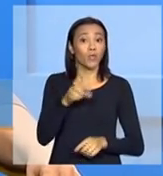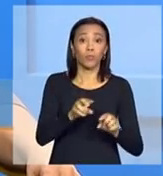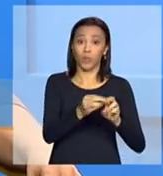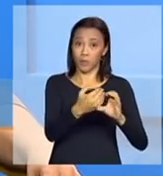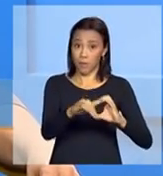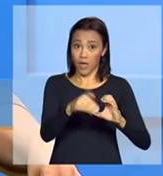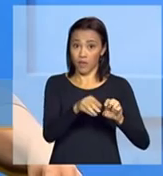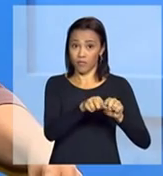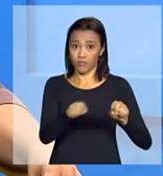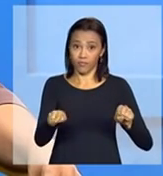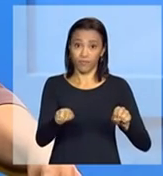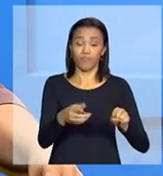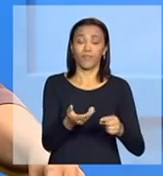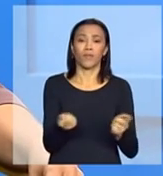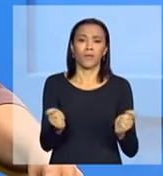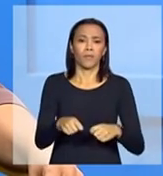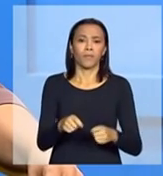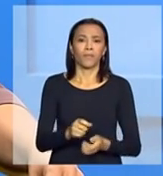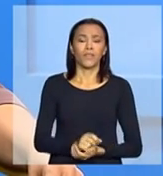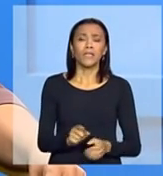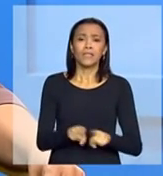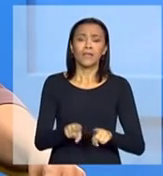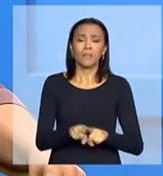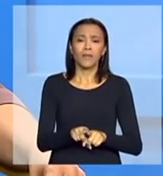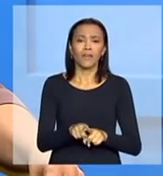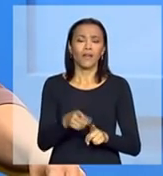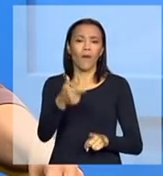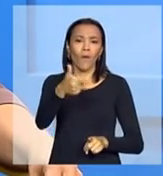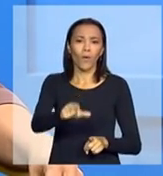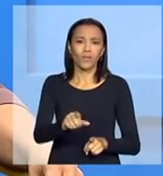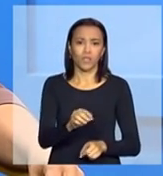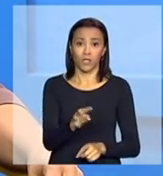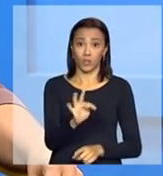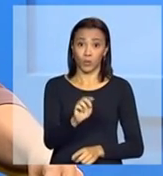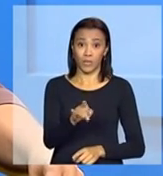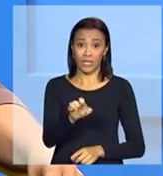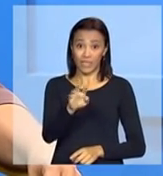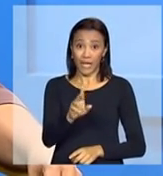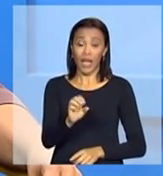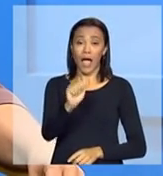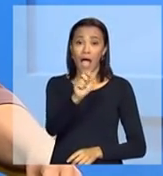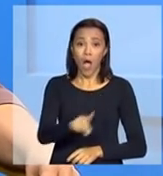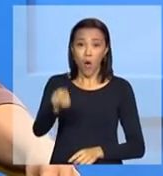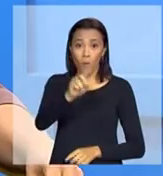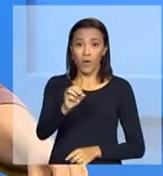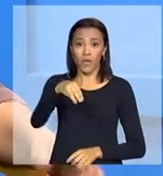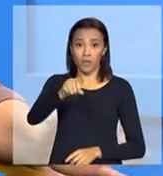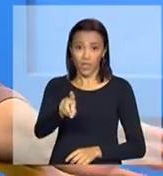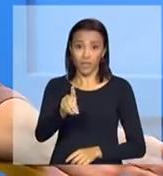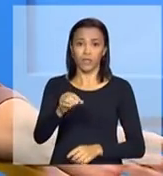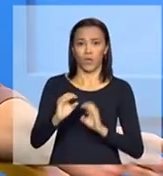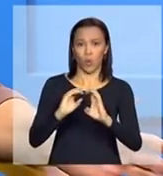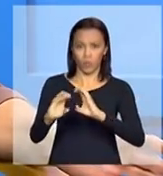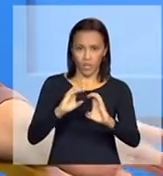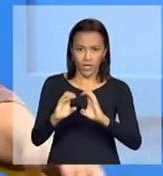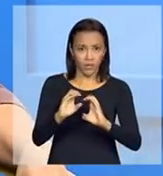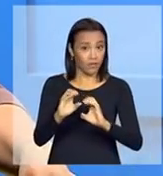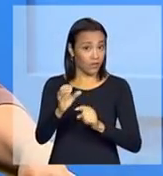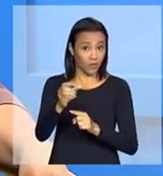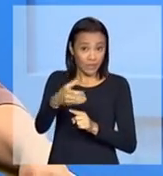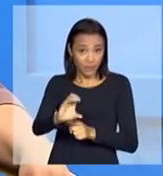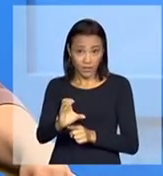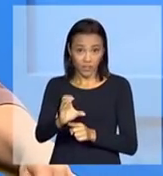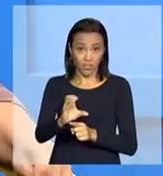arroba mds.gov.br e ainda twitter arroba mds comunicação. Sem cedilha